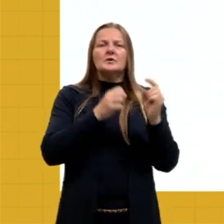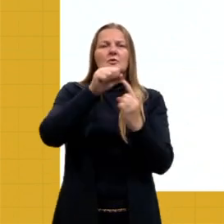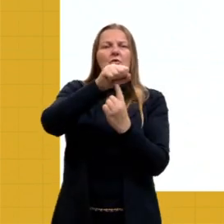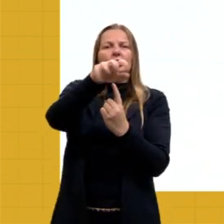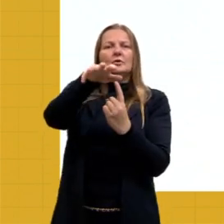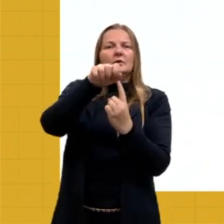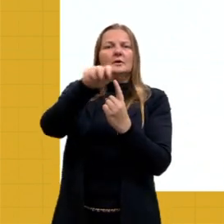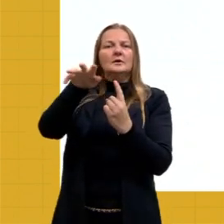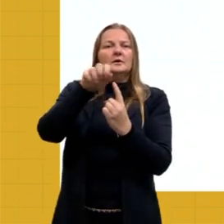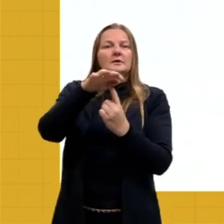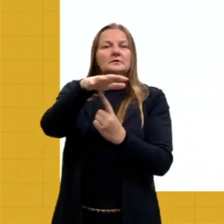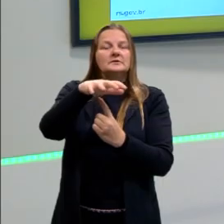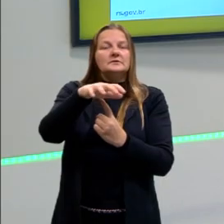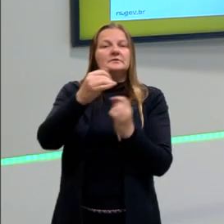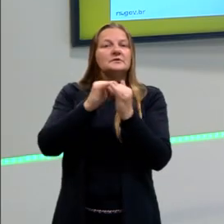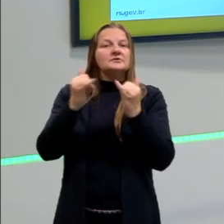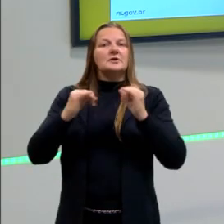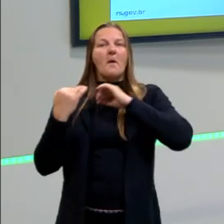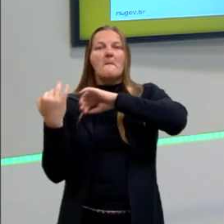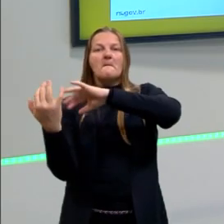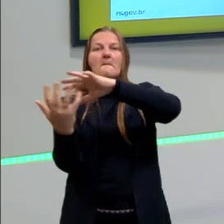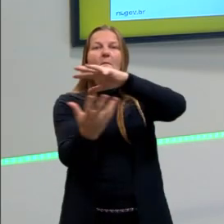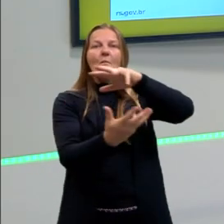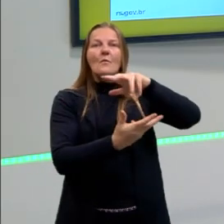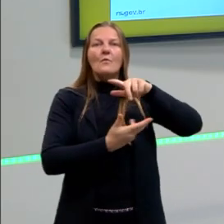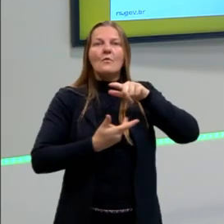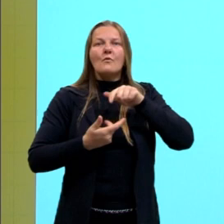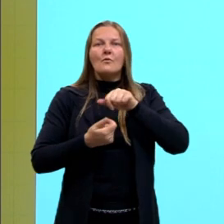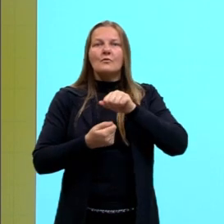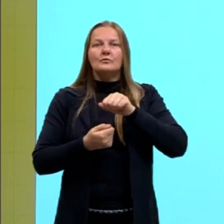mundial, olha aqui a matriz mundial aqui,